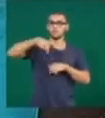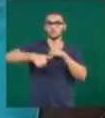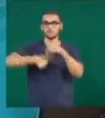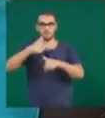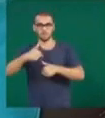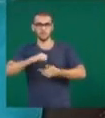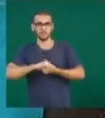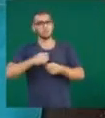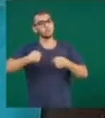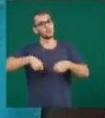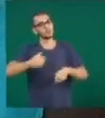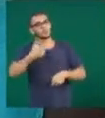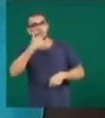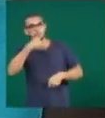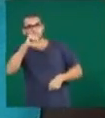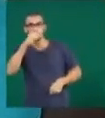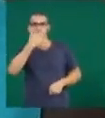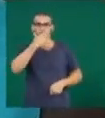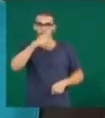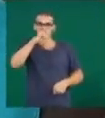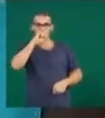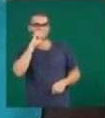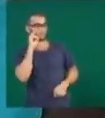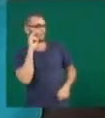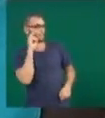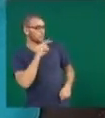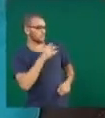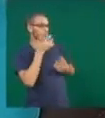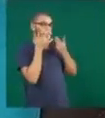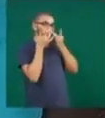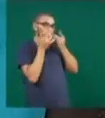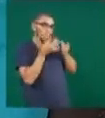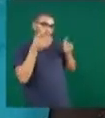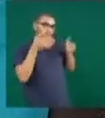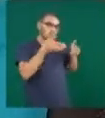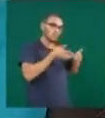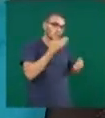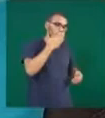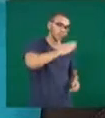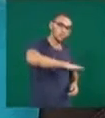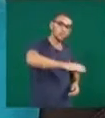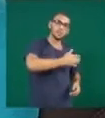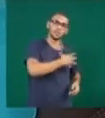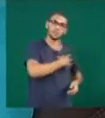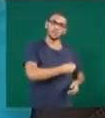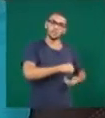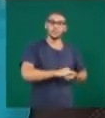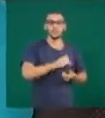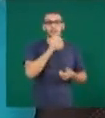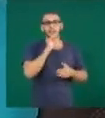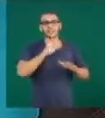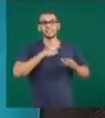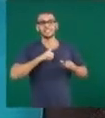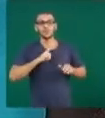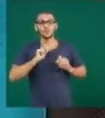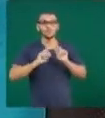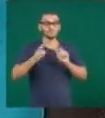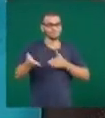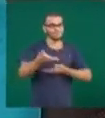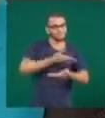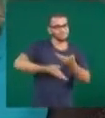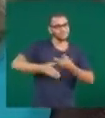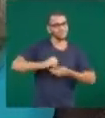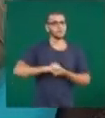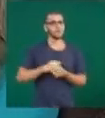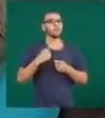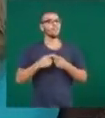que os pais procurem investir o máximo de atenção, o máximo do tempo com as crianças. Investir na interação, porque às vezes os